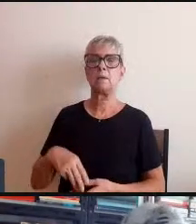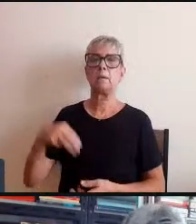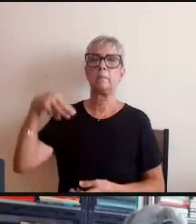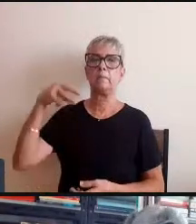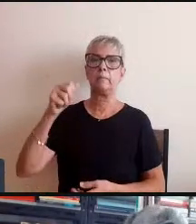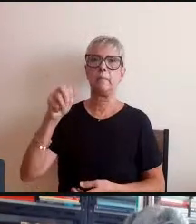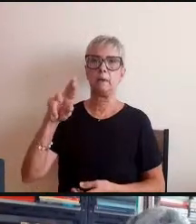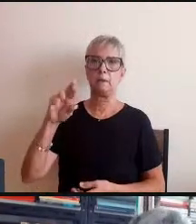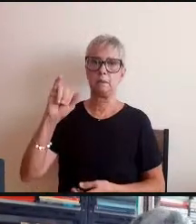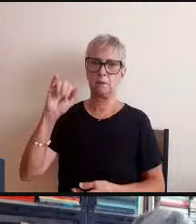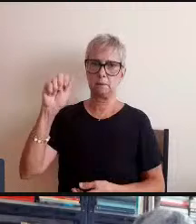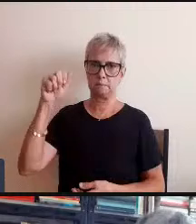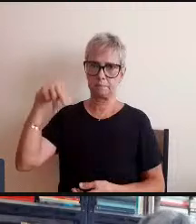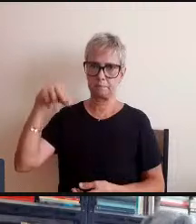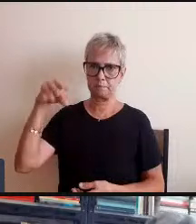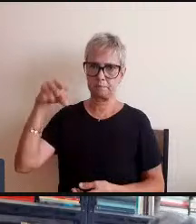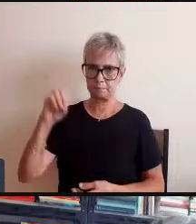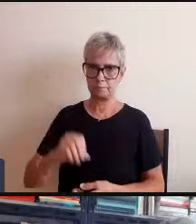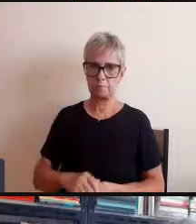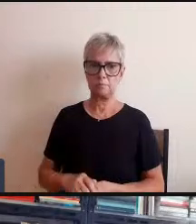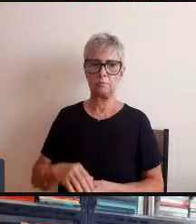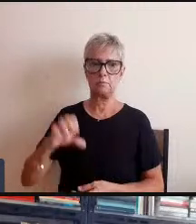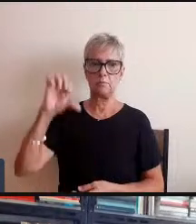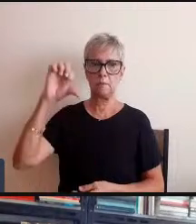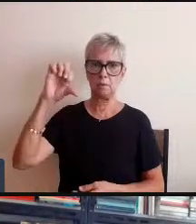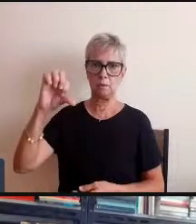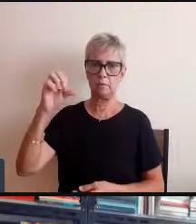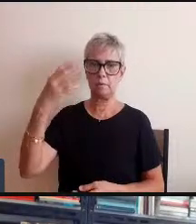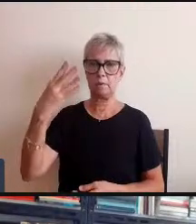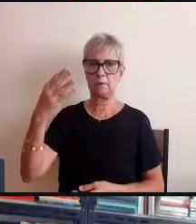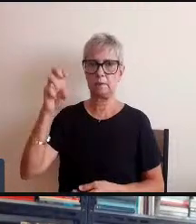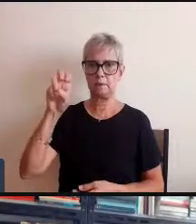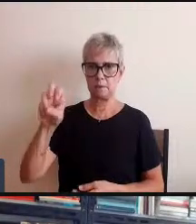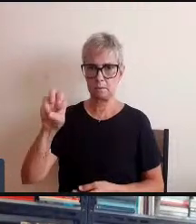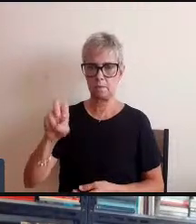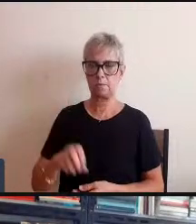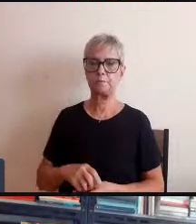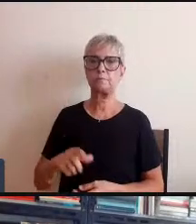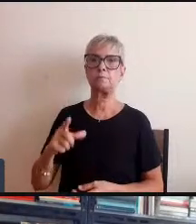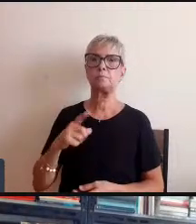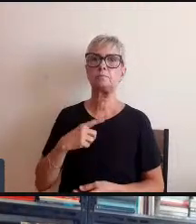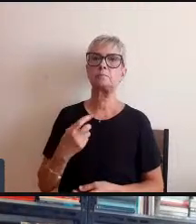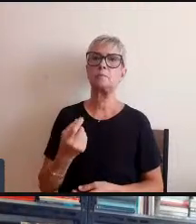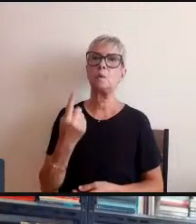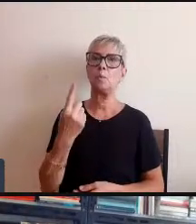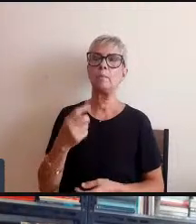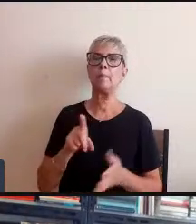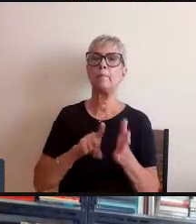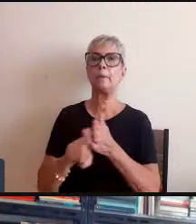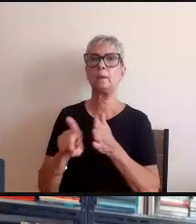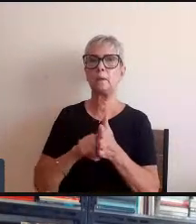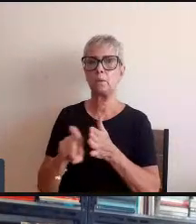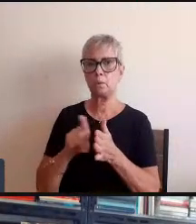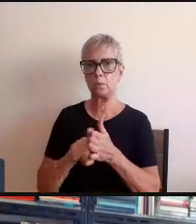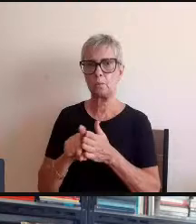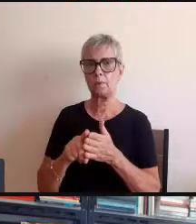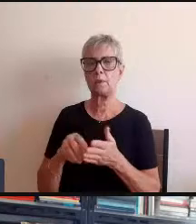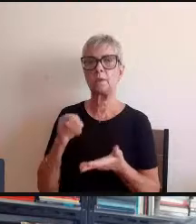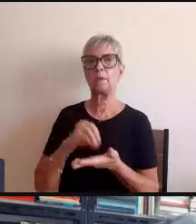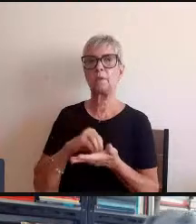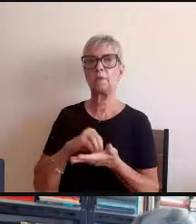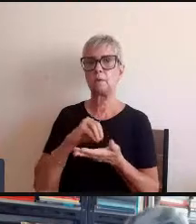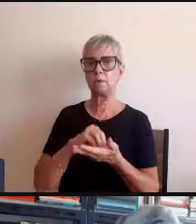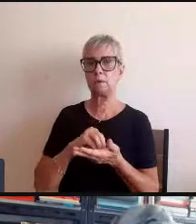estamos aqui às 9h45 ainda resta uma pergunta mas eu oriento que a